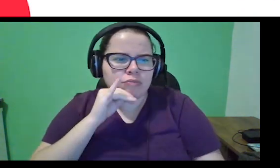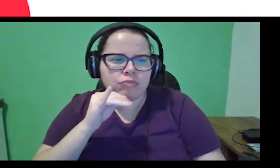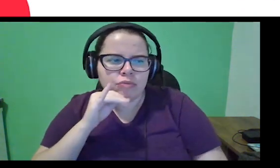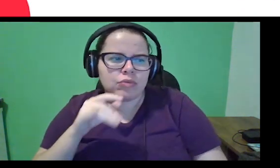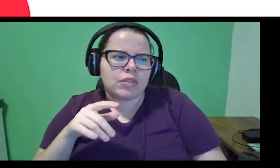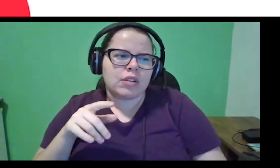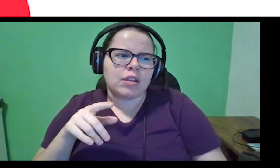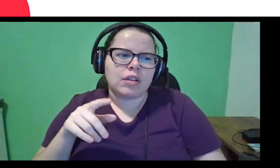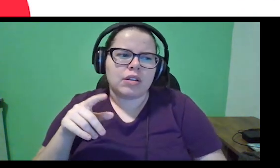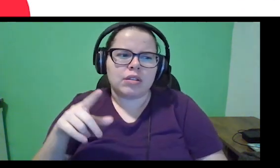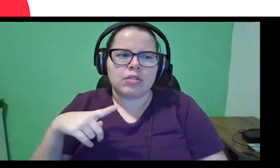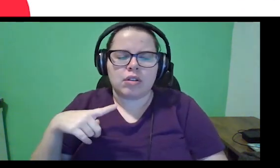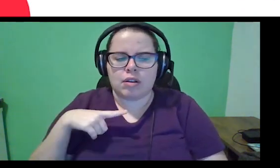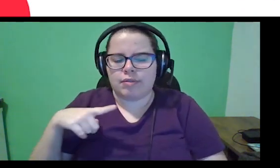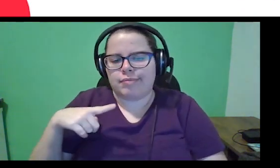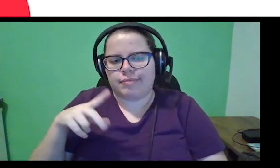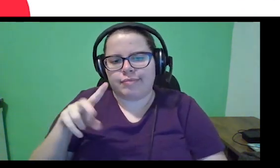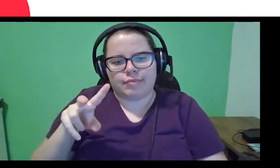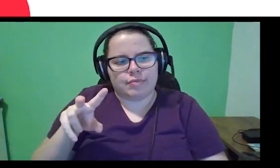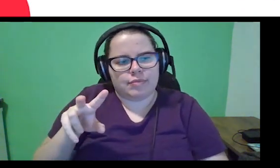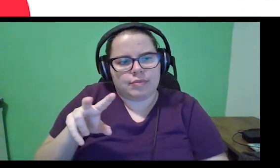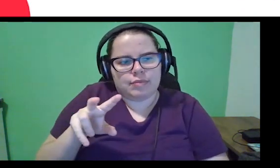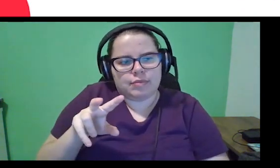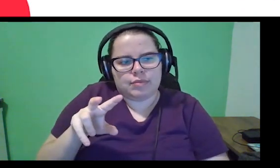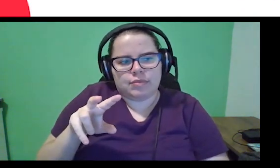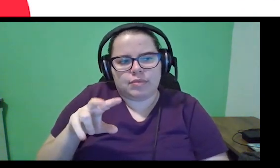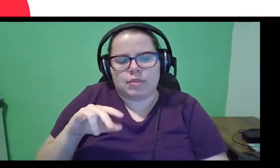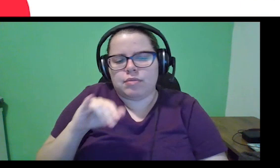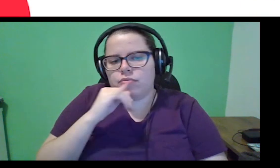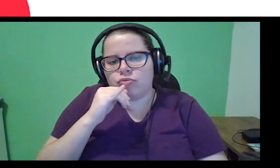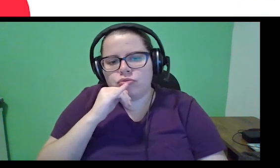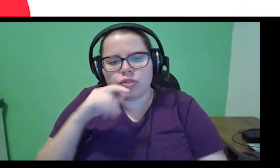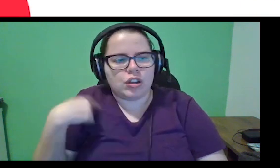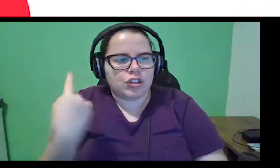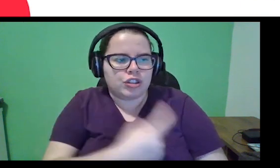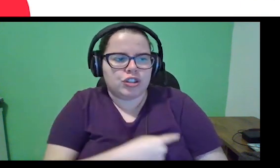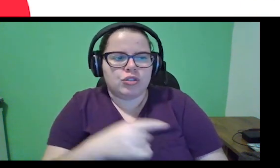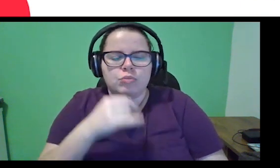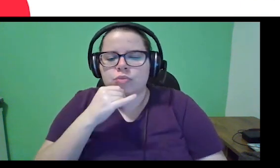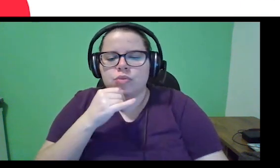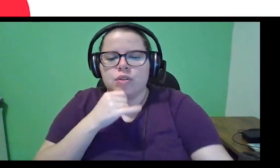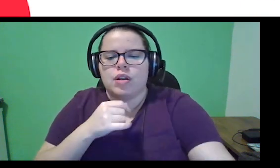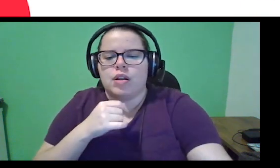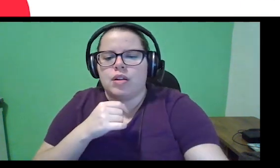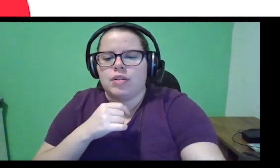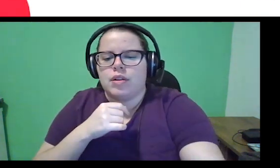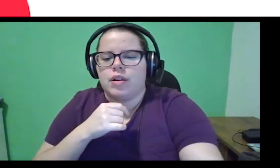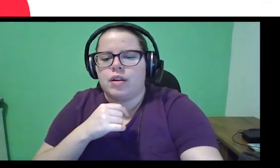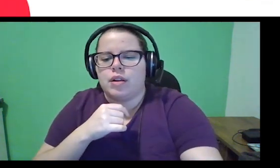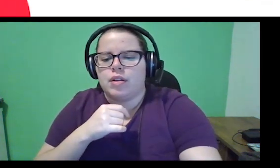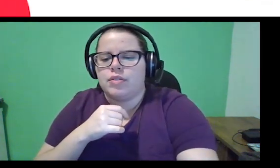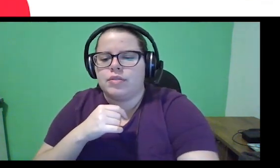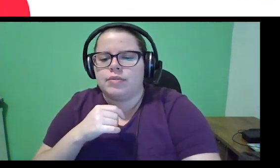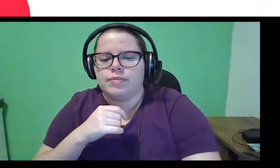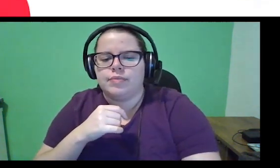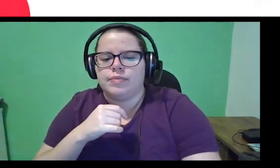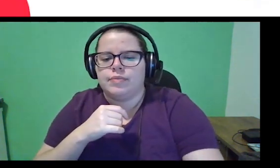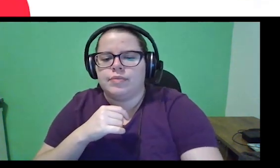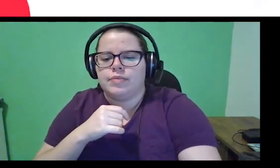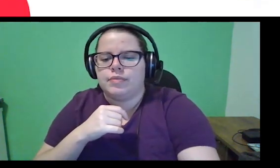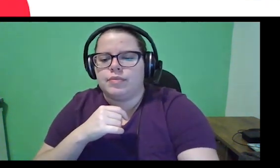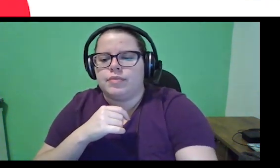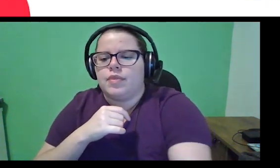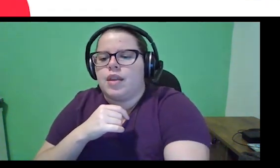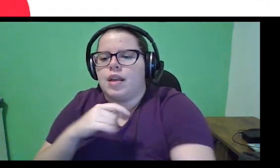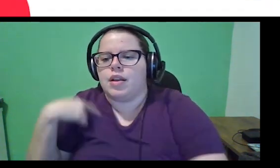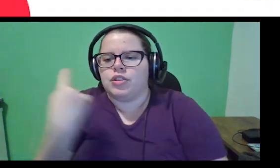impacto, aqui é mais uma questão de prioridade, né? E de mapeamento para as ações